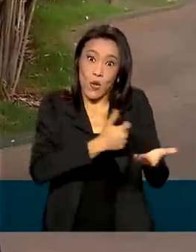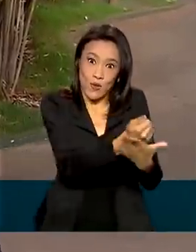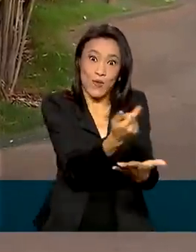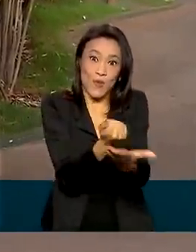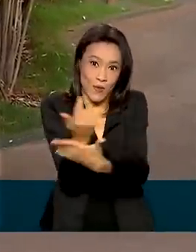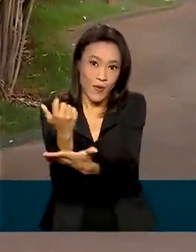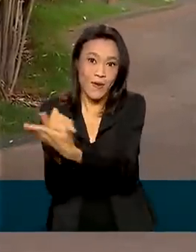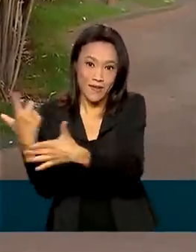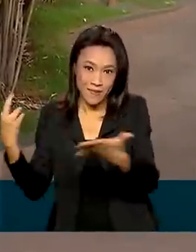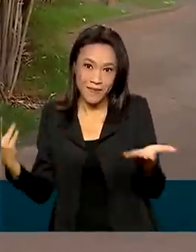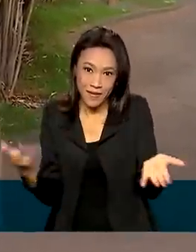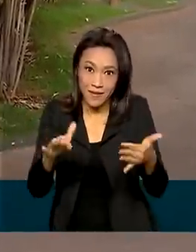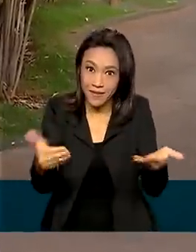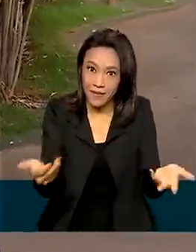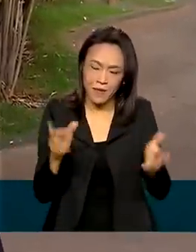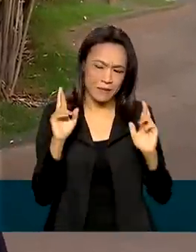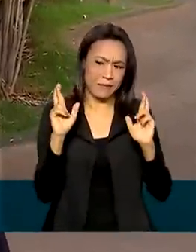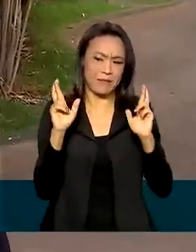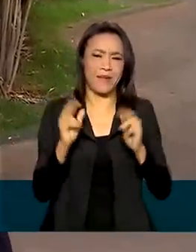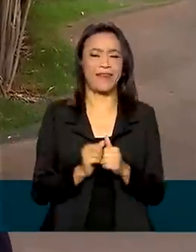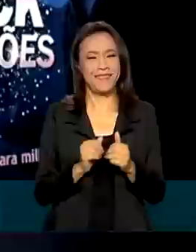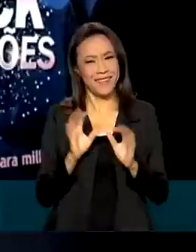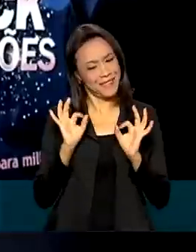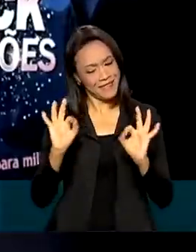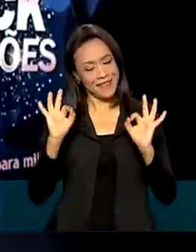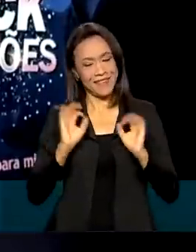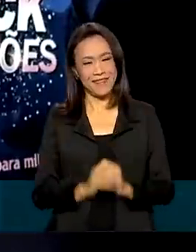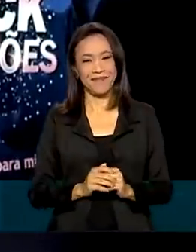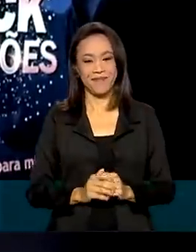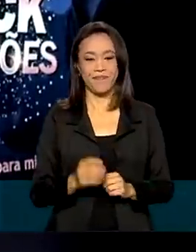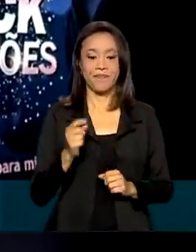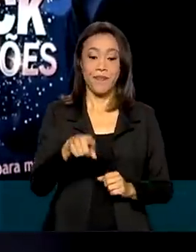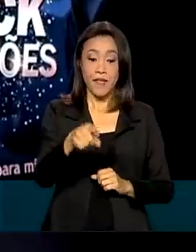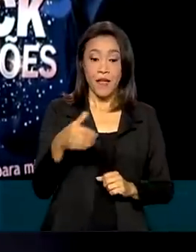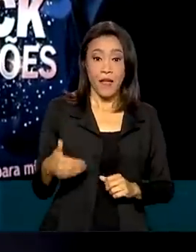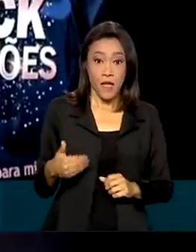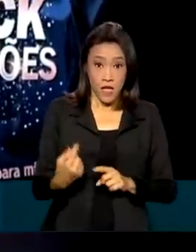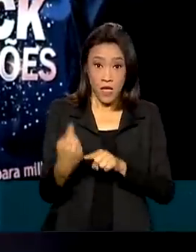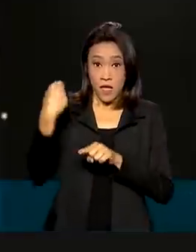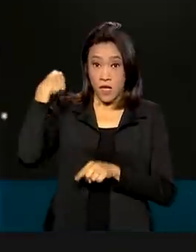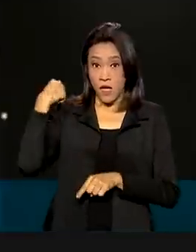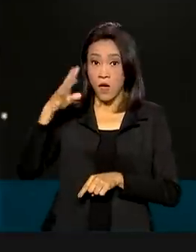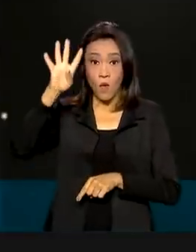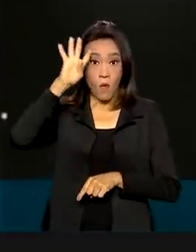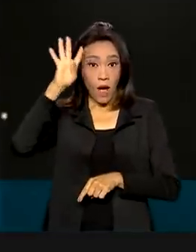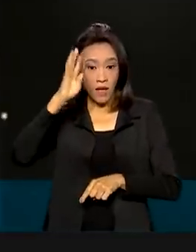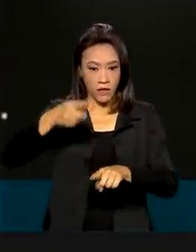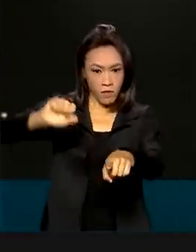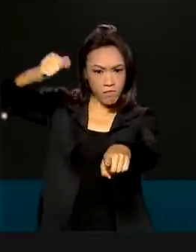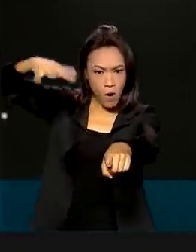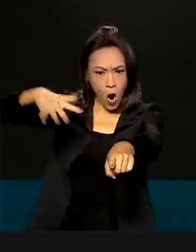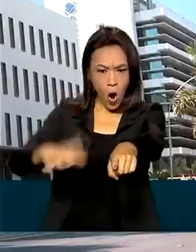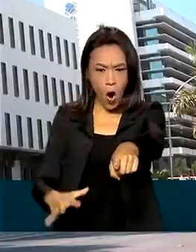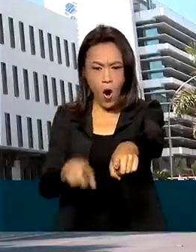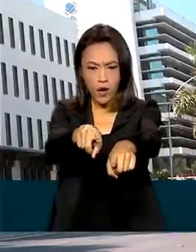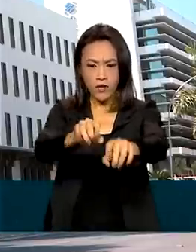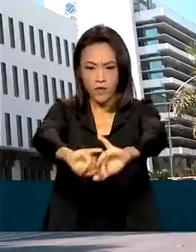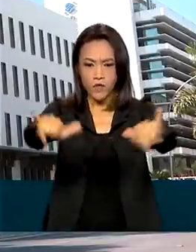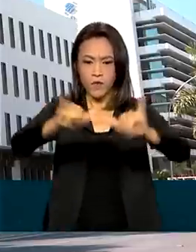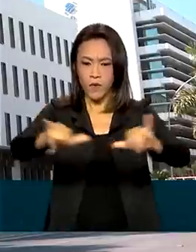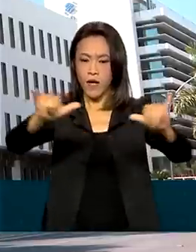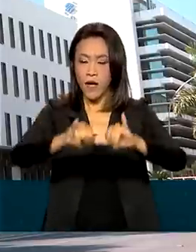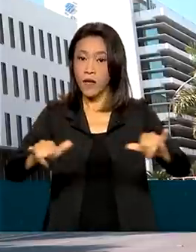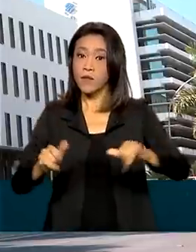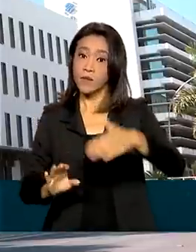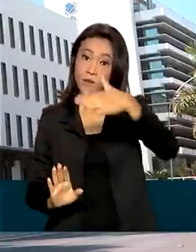as coisas. Então eu espero que dê tudo muito certo. Lançada nesta quarta-feira, a campanha Black de Milhões dos Correios prevê um